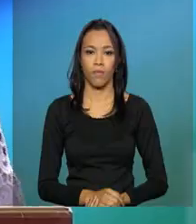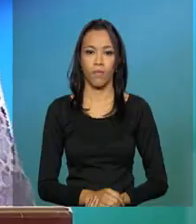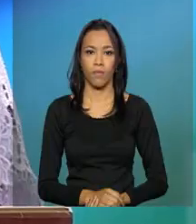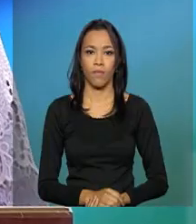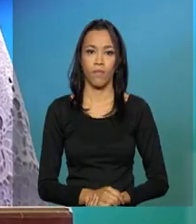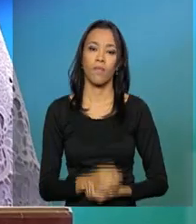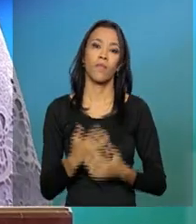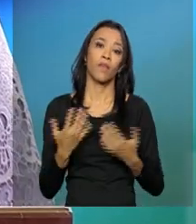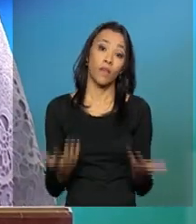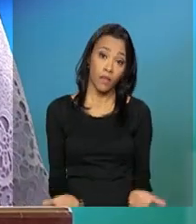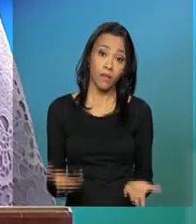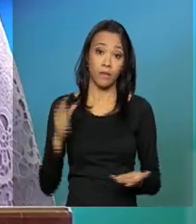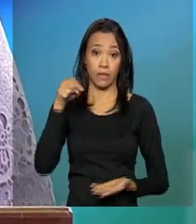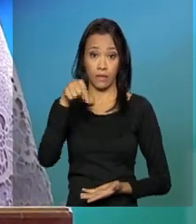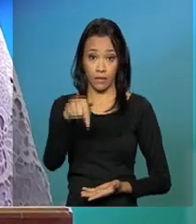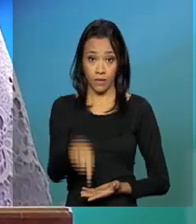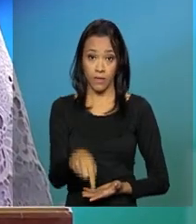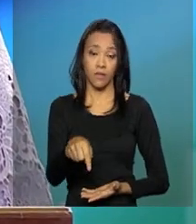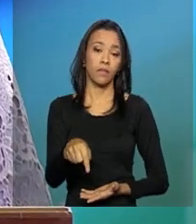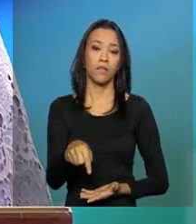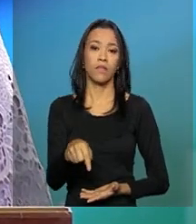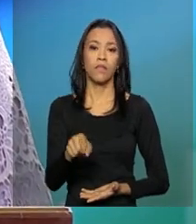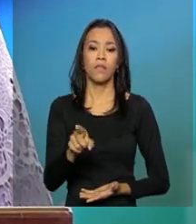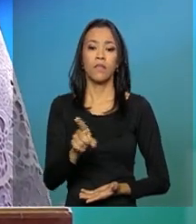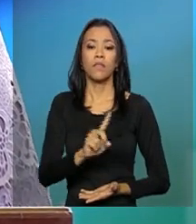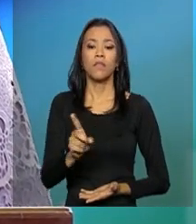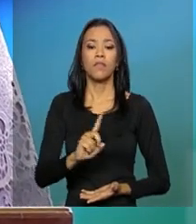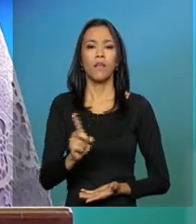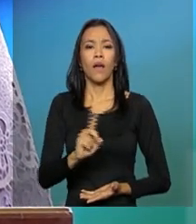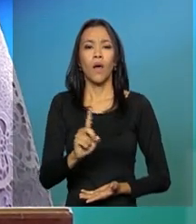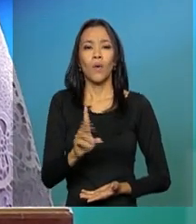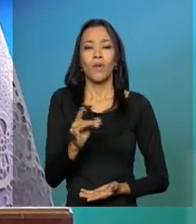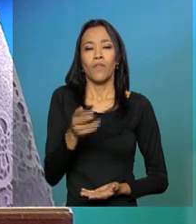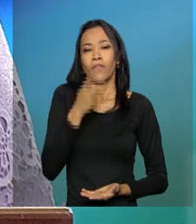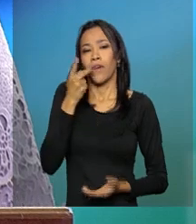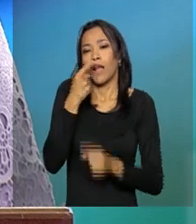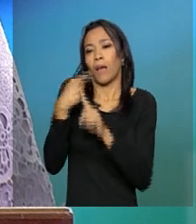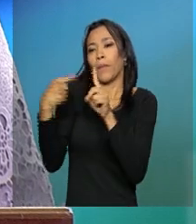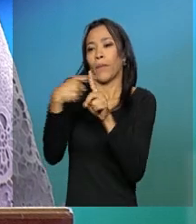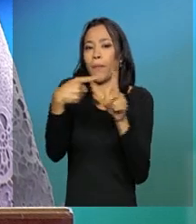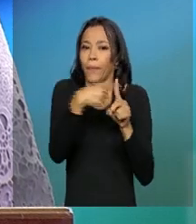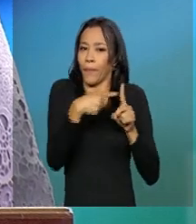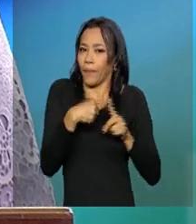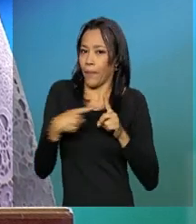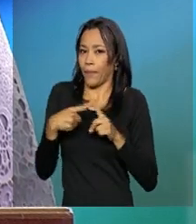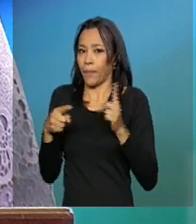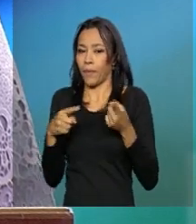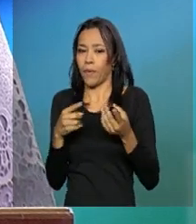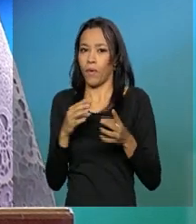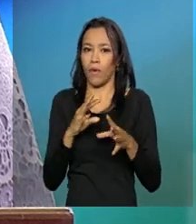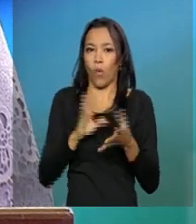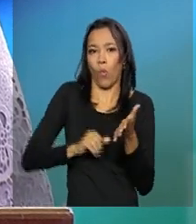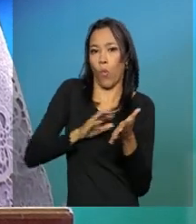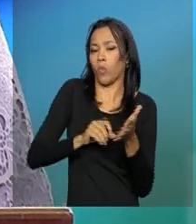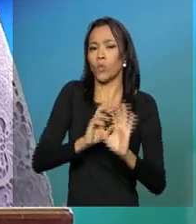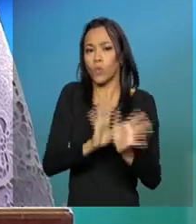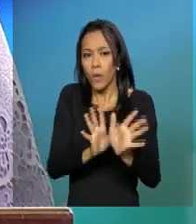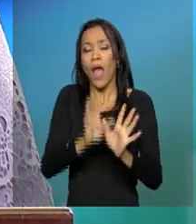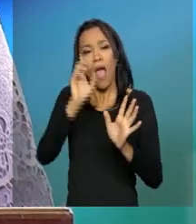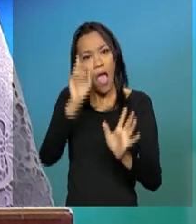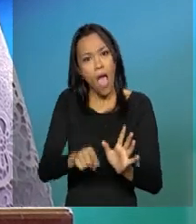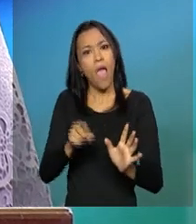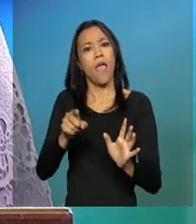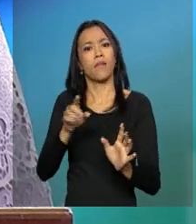Nesse caso, não cabem meias palavras. O que está em curso é um